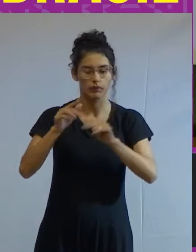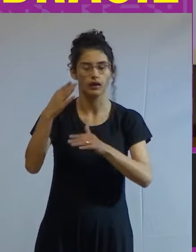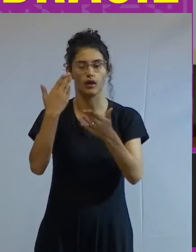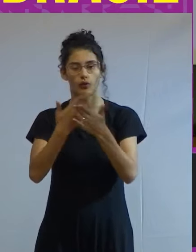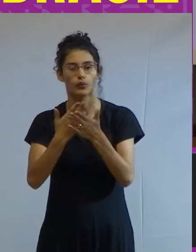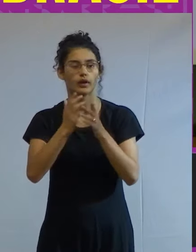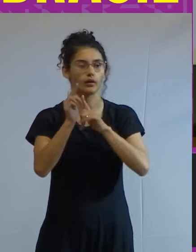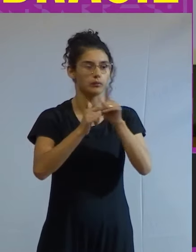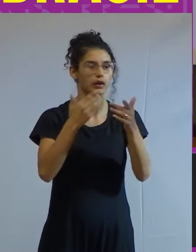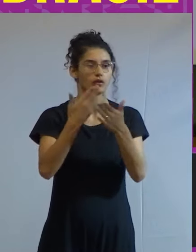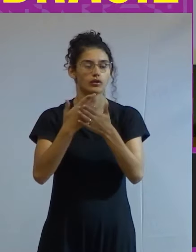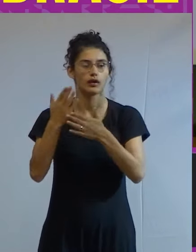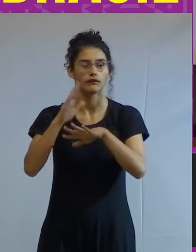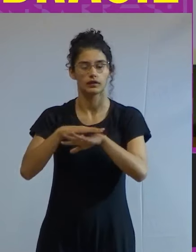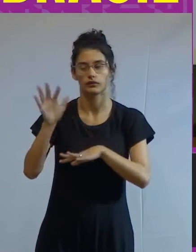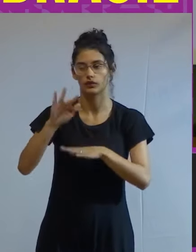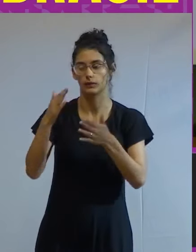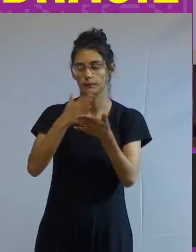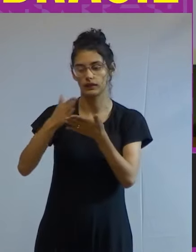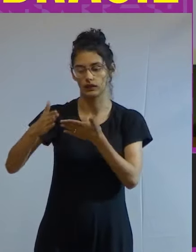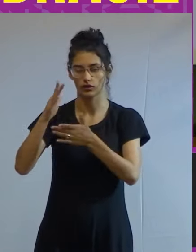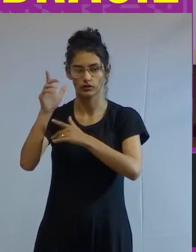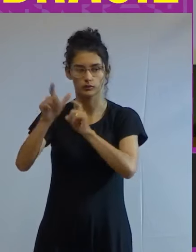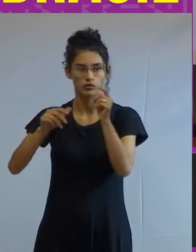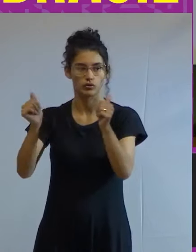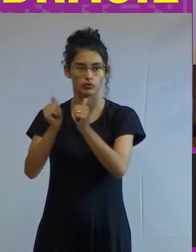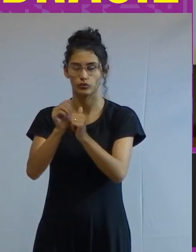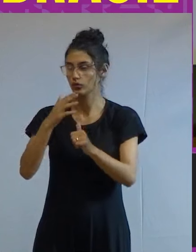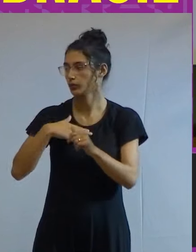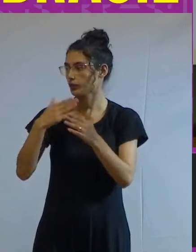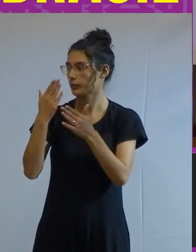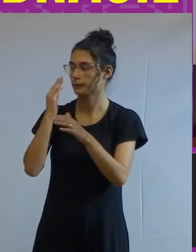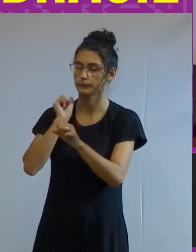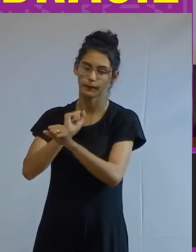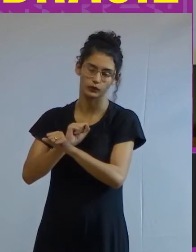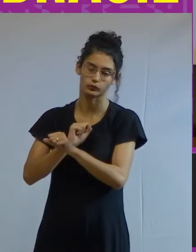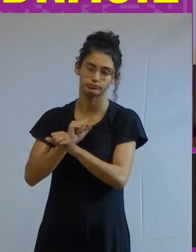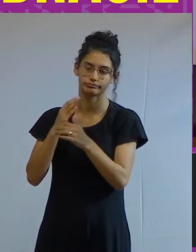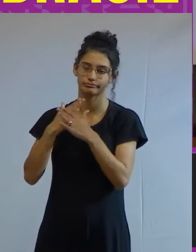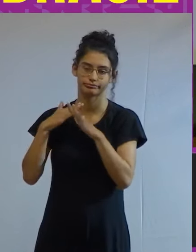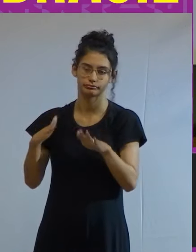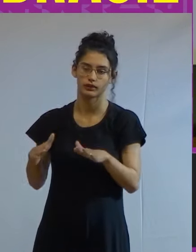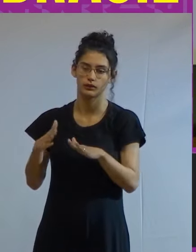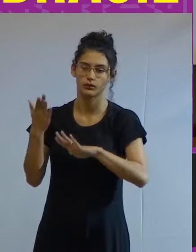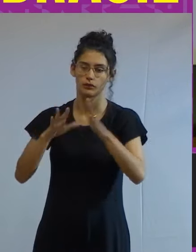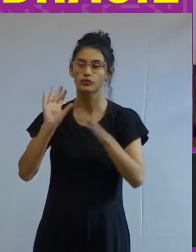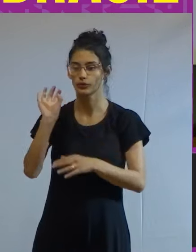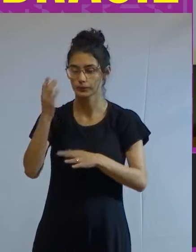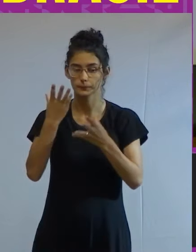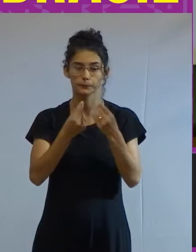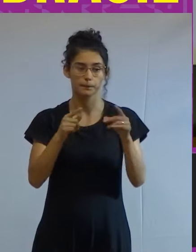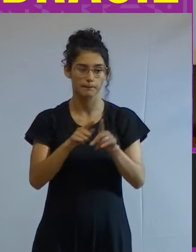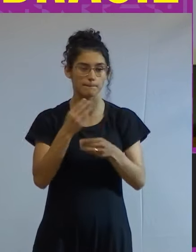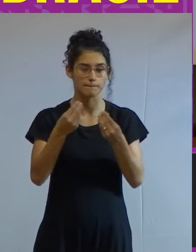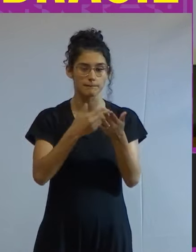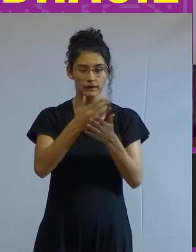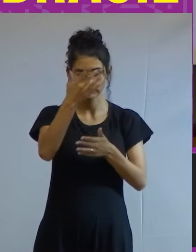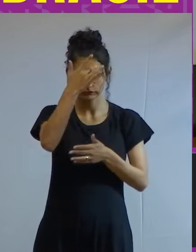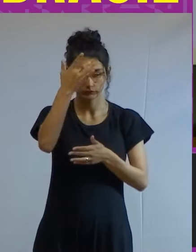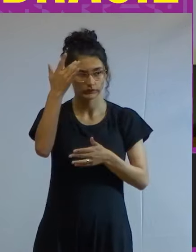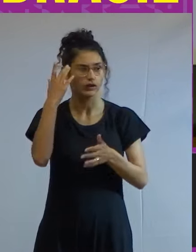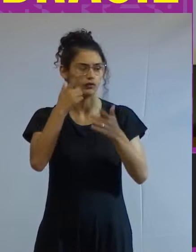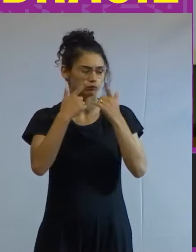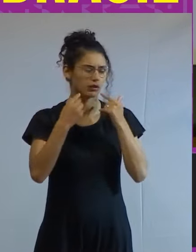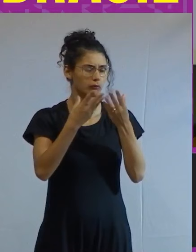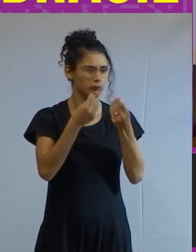e fazer faculdade metade das pessoas que estavam comigo desistiram e provavelmente isso acontece como ficou minha saúde mental eu chorava